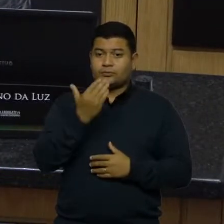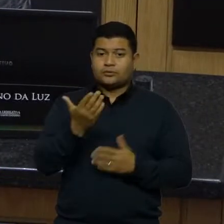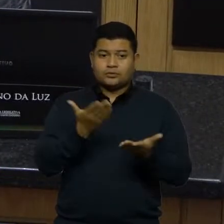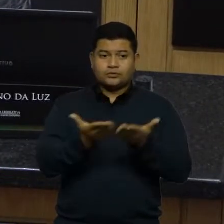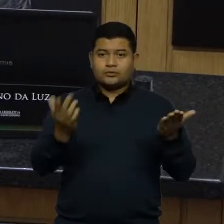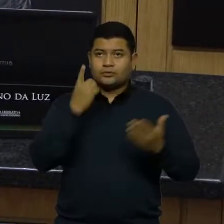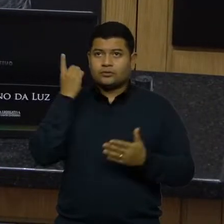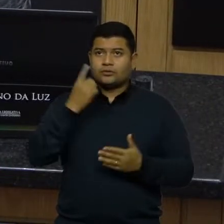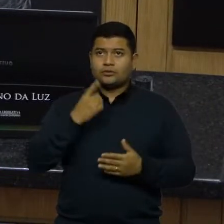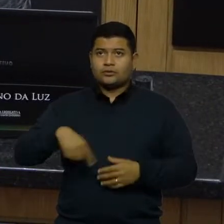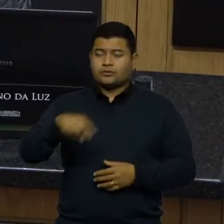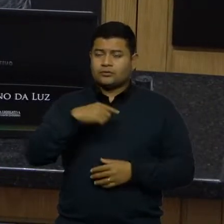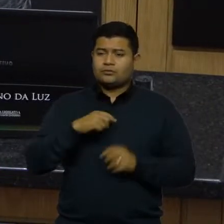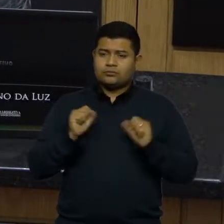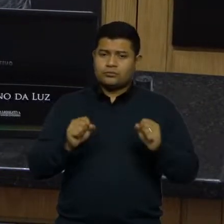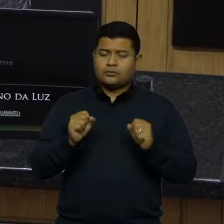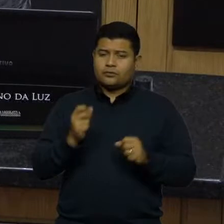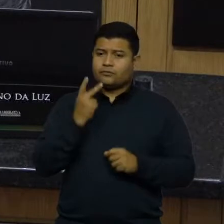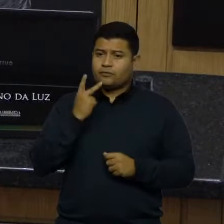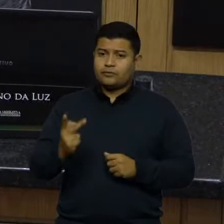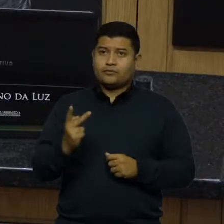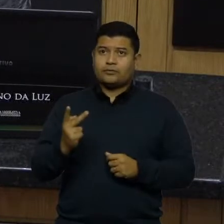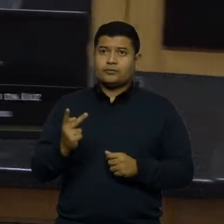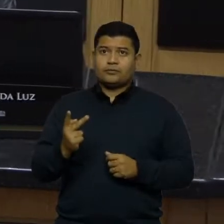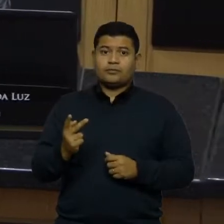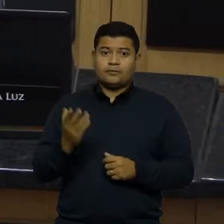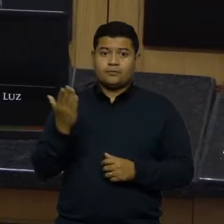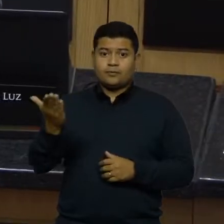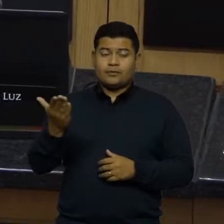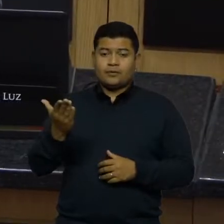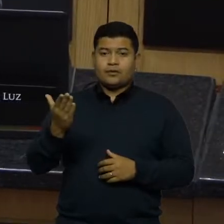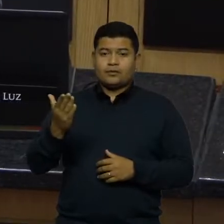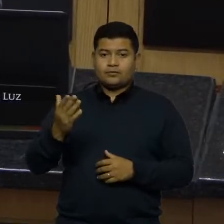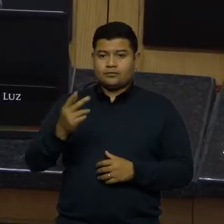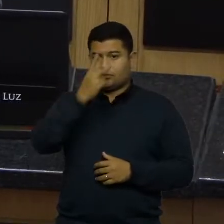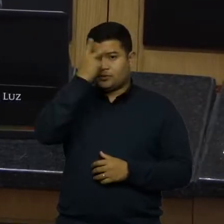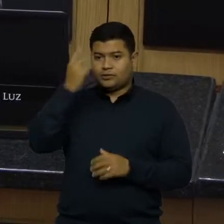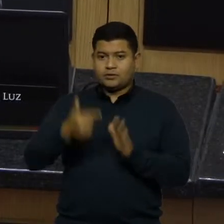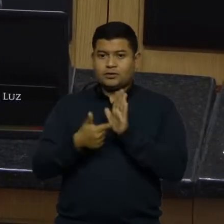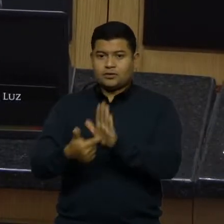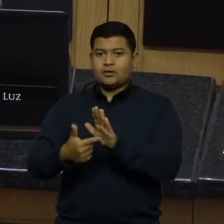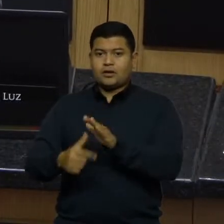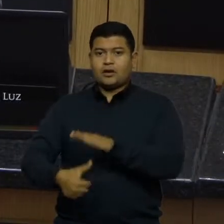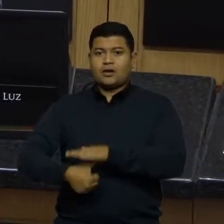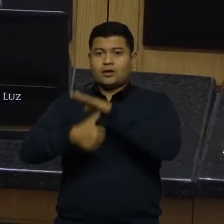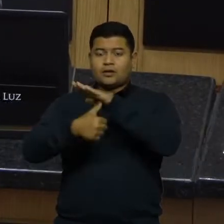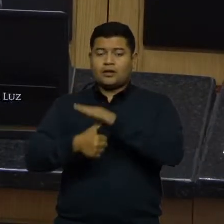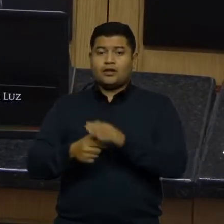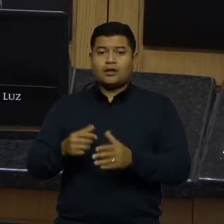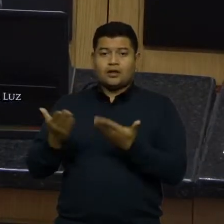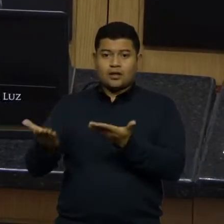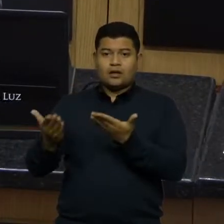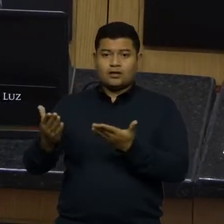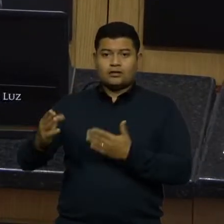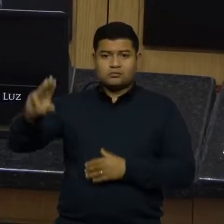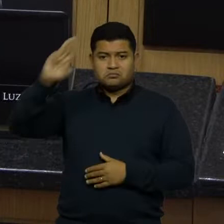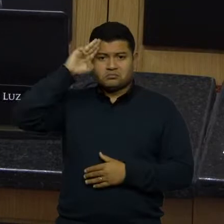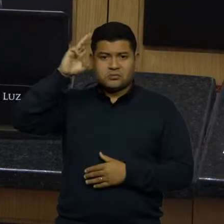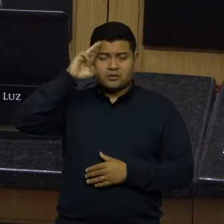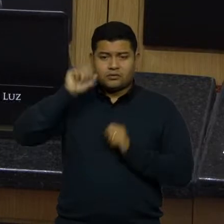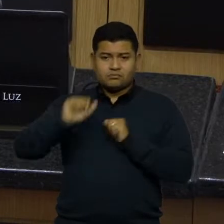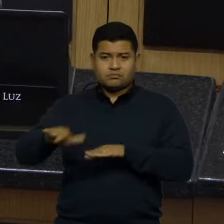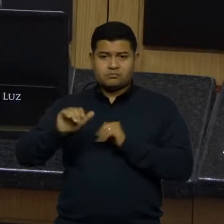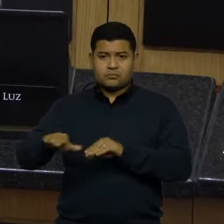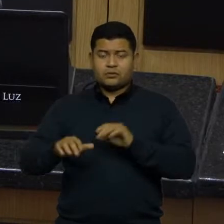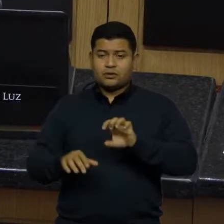nós poderíamos, claro, citar o fato deste indicado à reitoria ser, sim, um militante de esquerda. Obviamente,